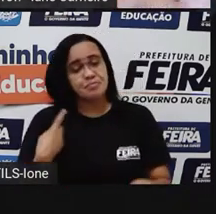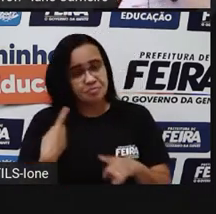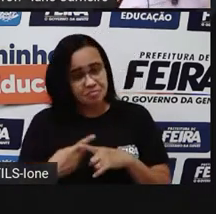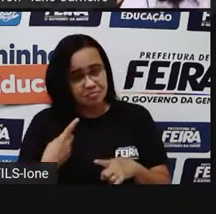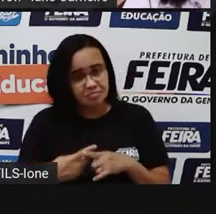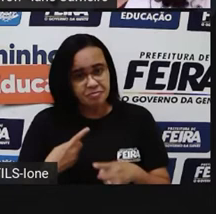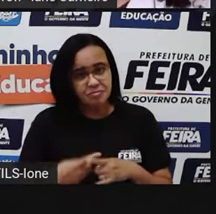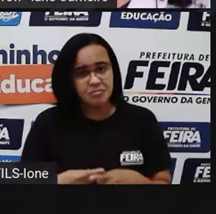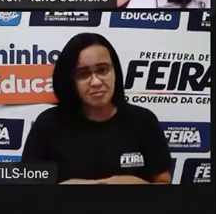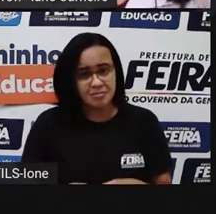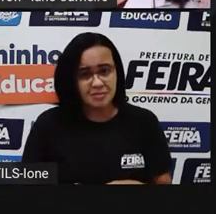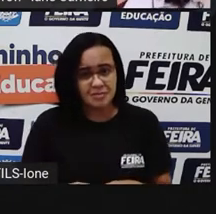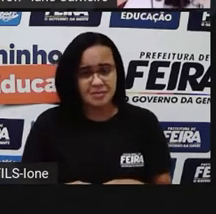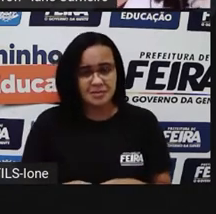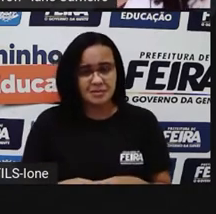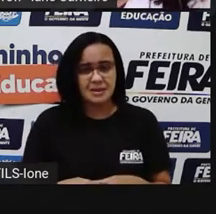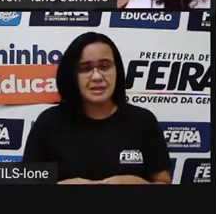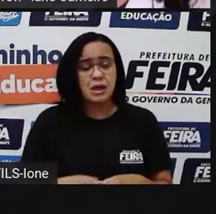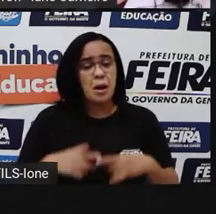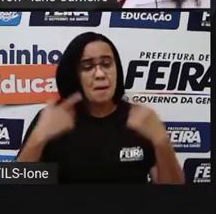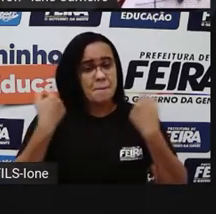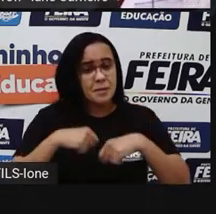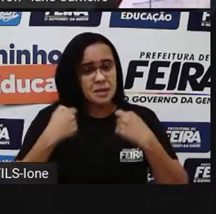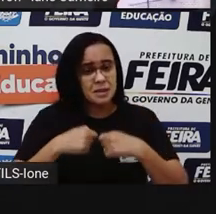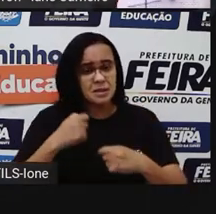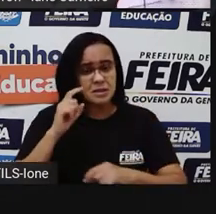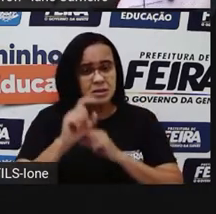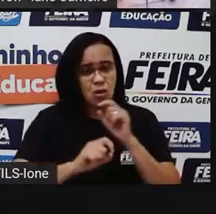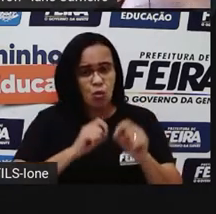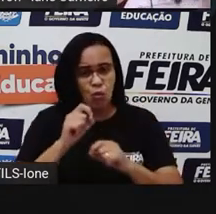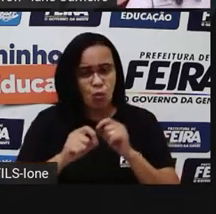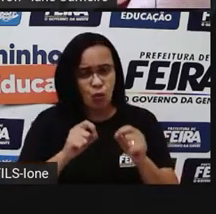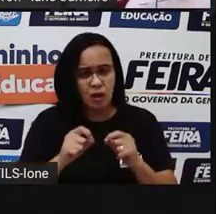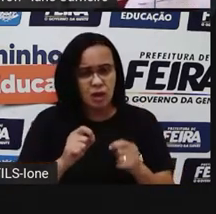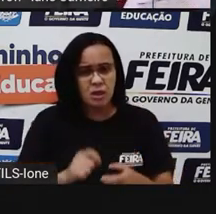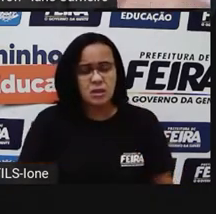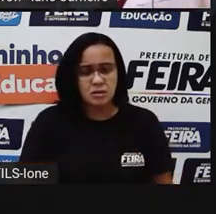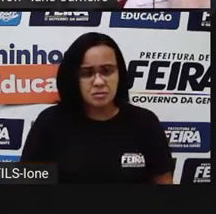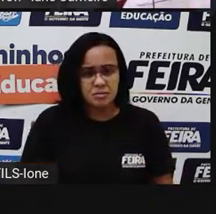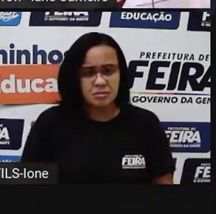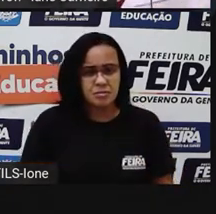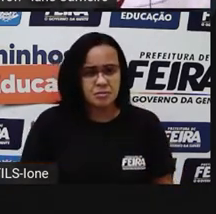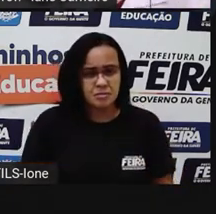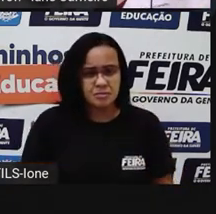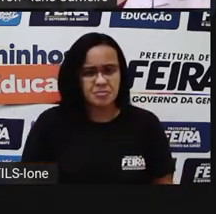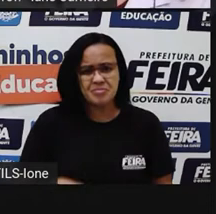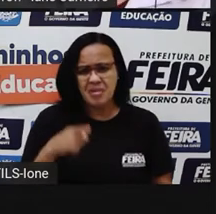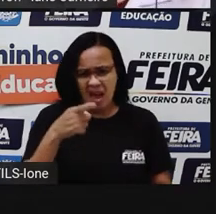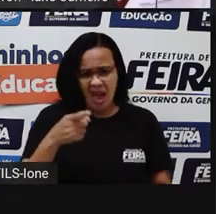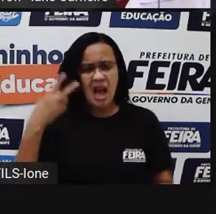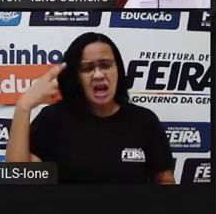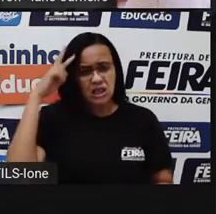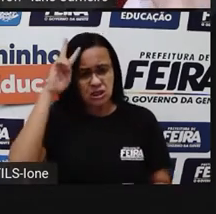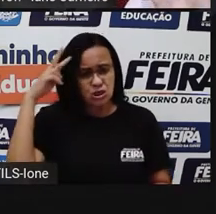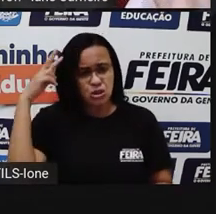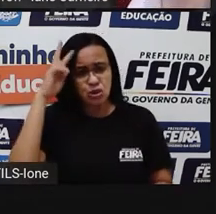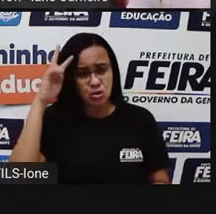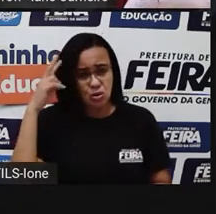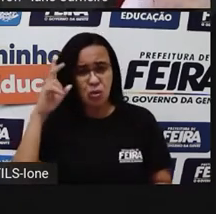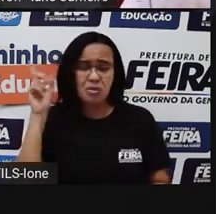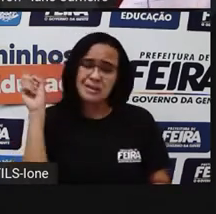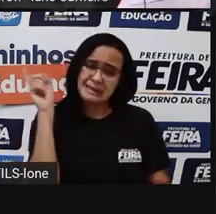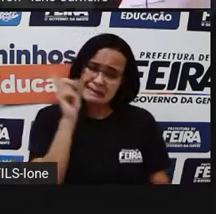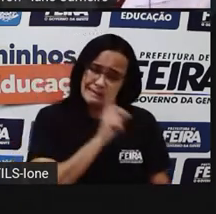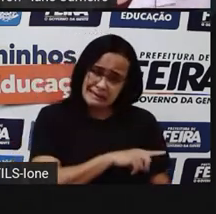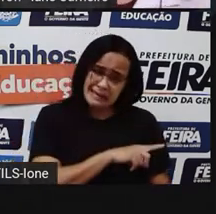encanto dessa mula, tem que tirar o casco do pé dela, A história dela é bem comprida, tá certo? E se você quiser,